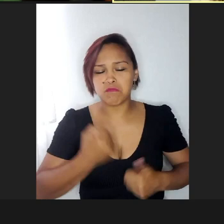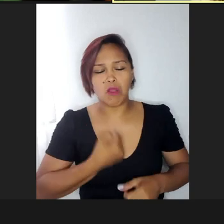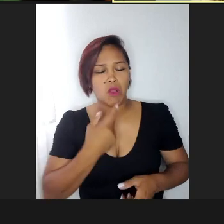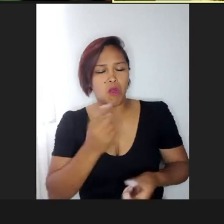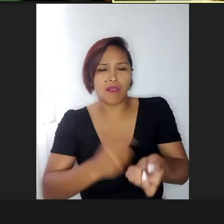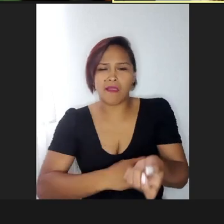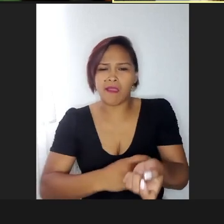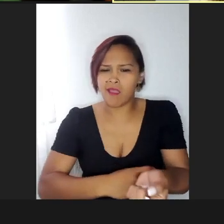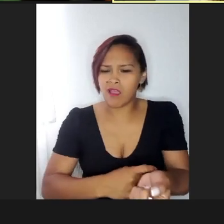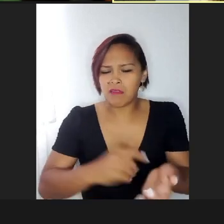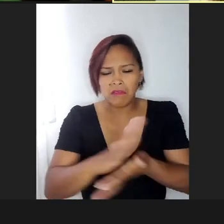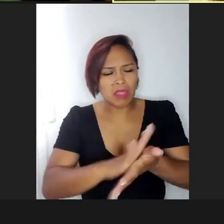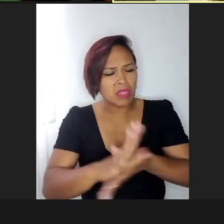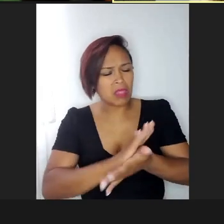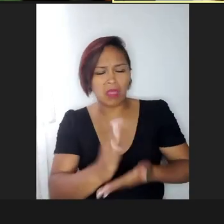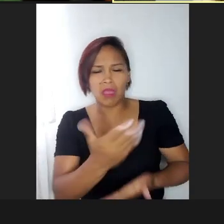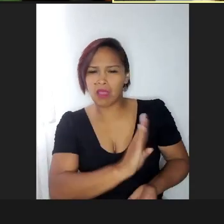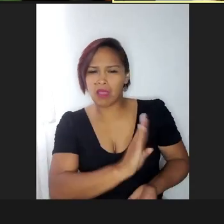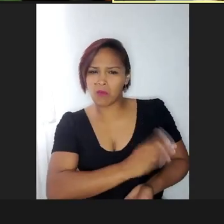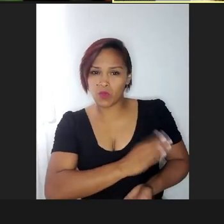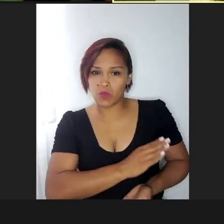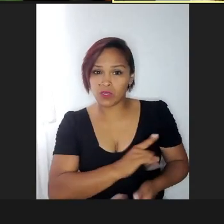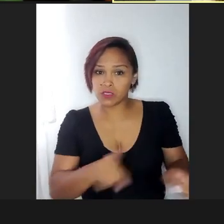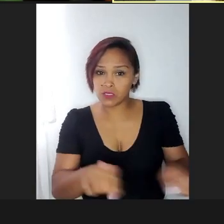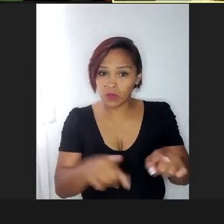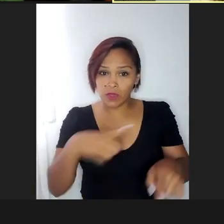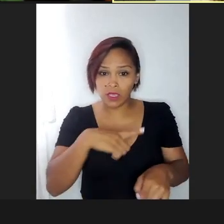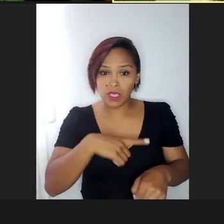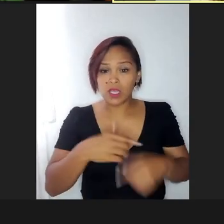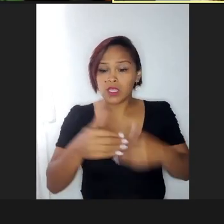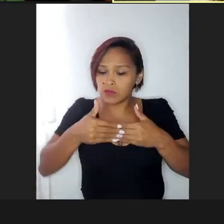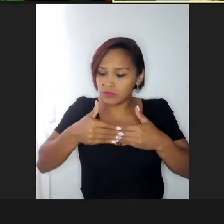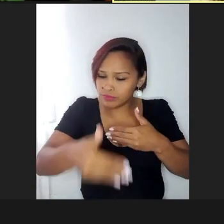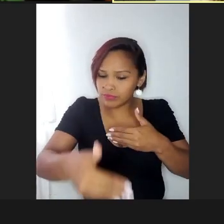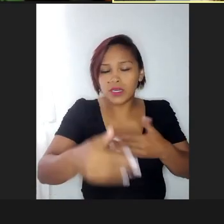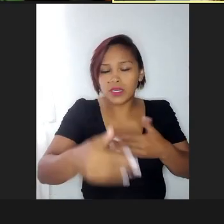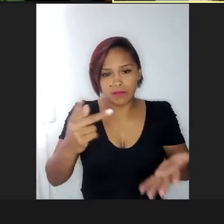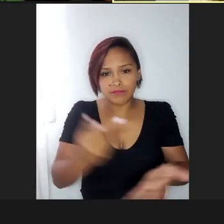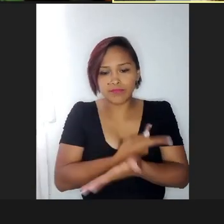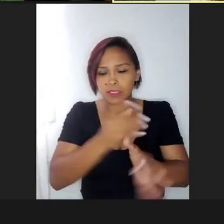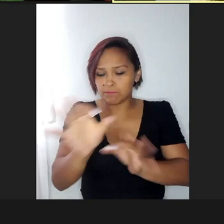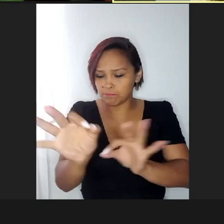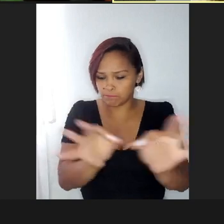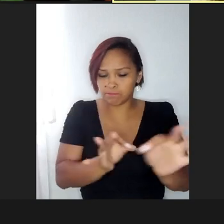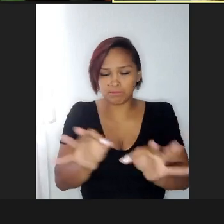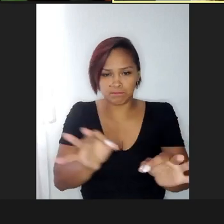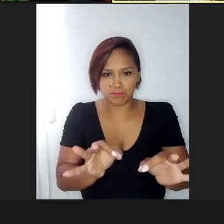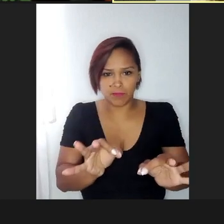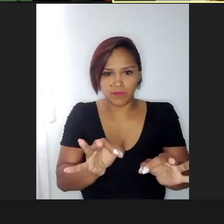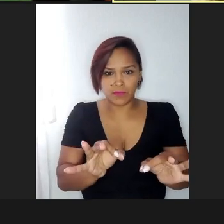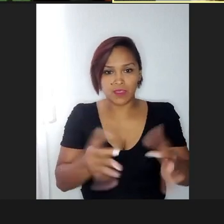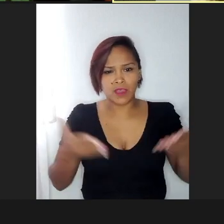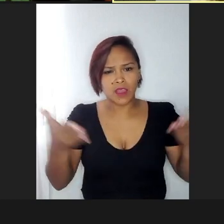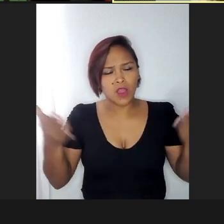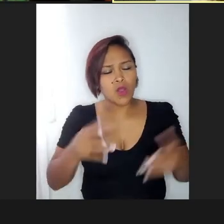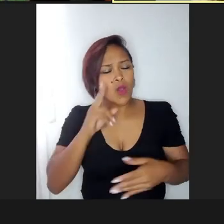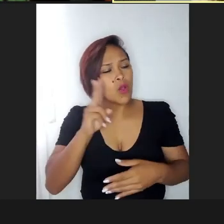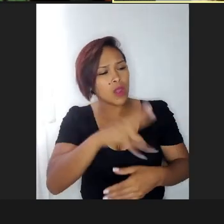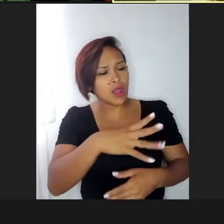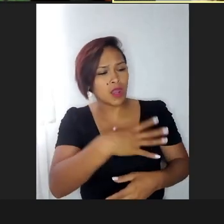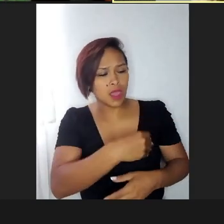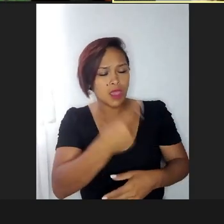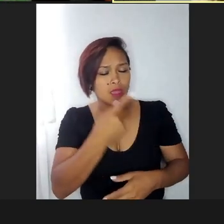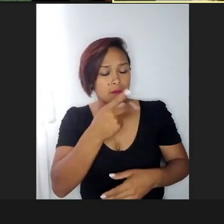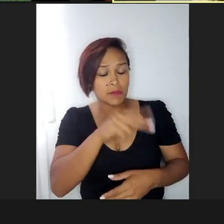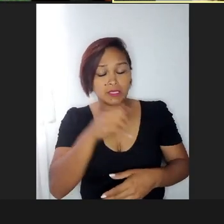coração, e que ele ia ter que passar por isso e estar preparado, né, e nessa hora, eu olhei para essa criança e falei assim,